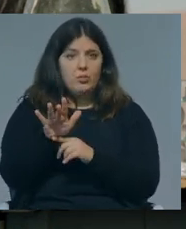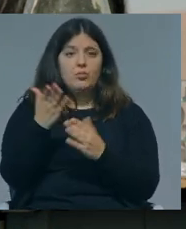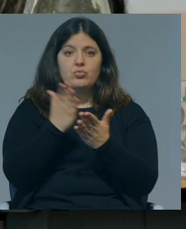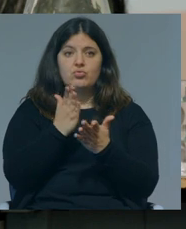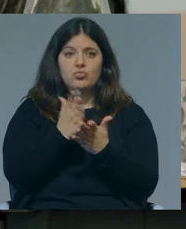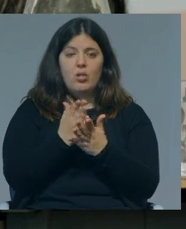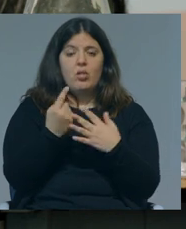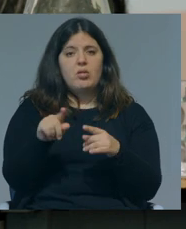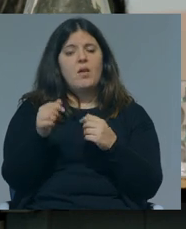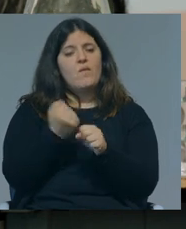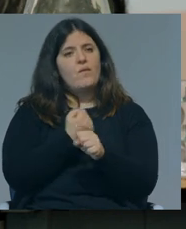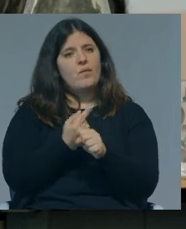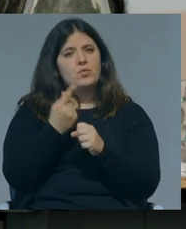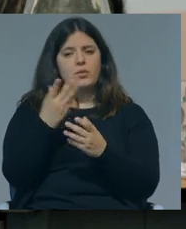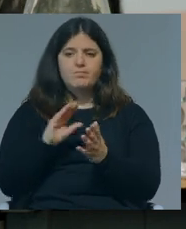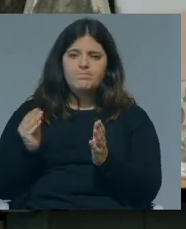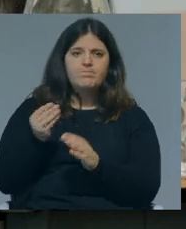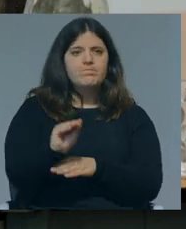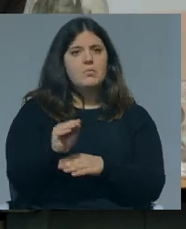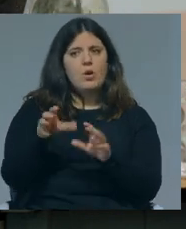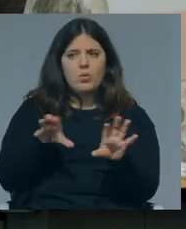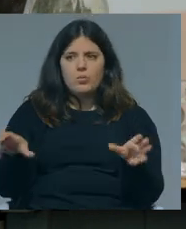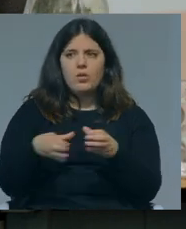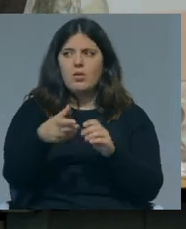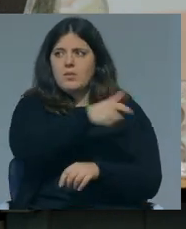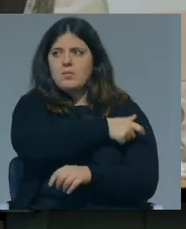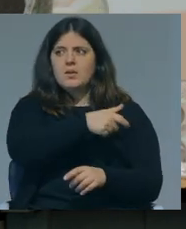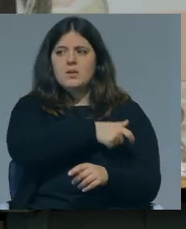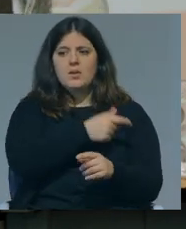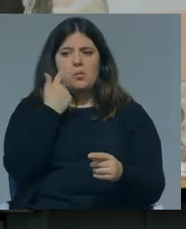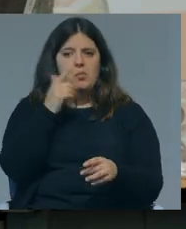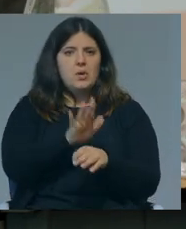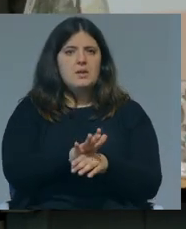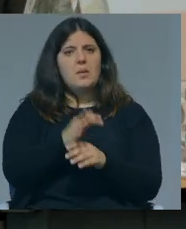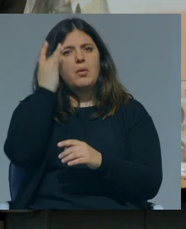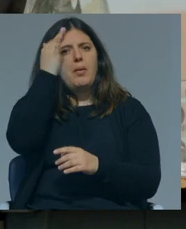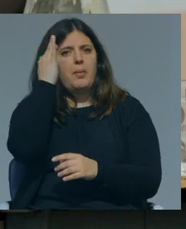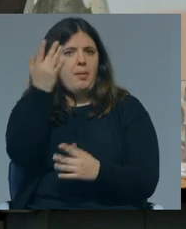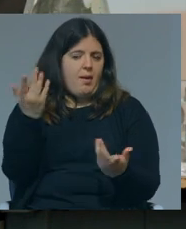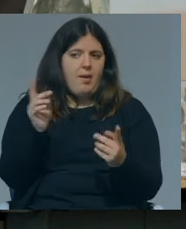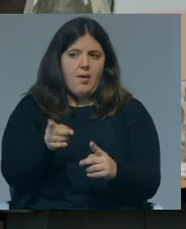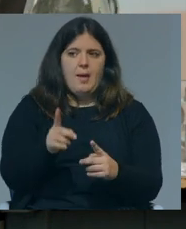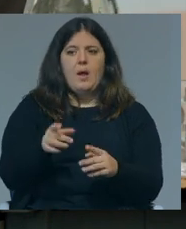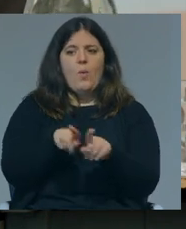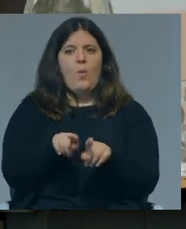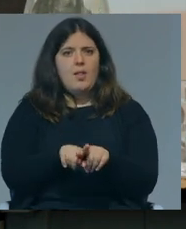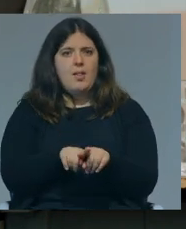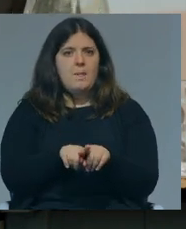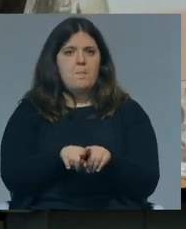A escola tem este papel de implantação na comunidade como representação de uma espécie de utopia. Ou seja, é como se,